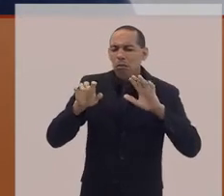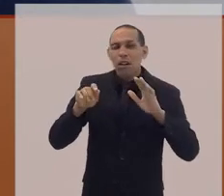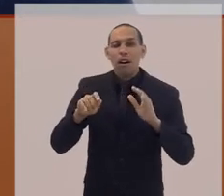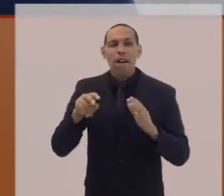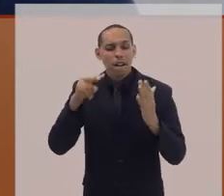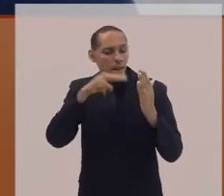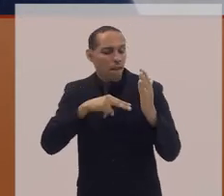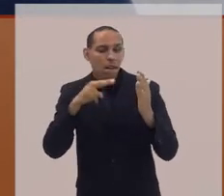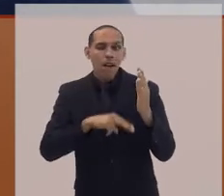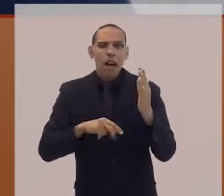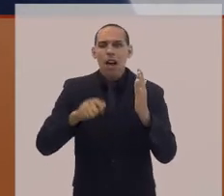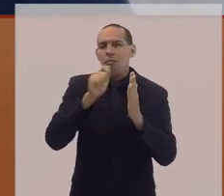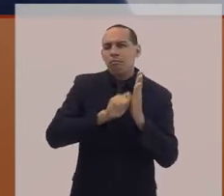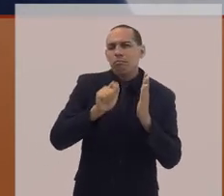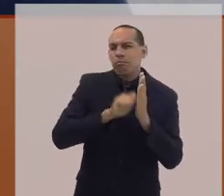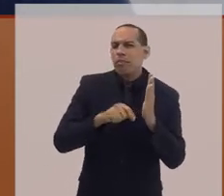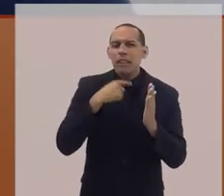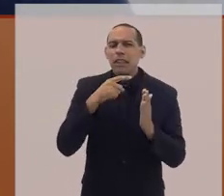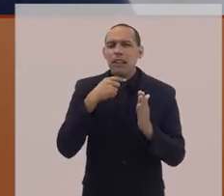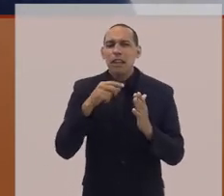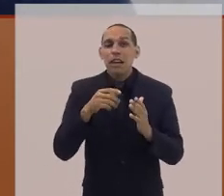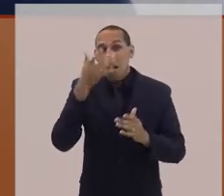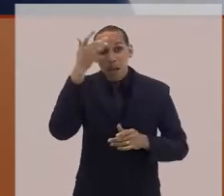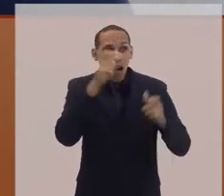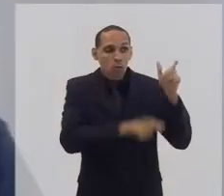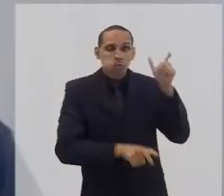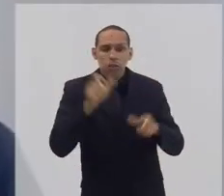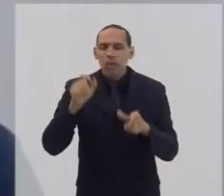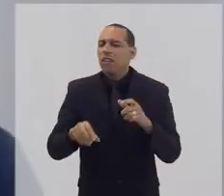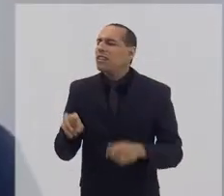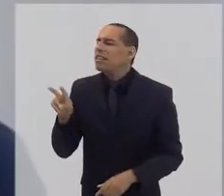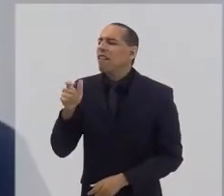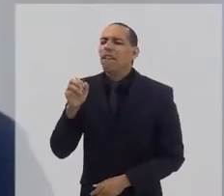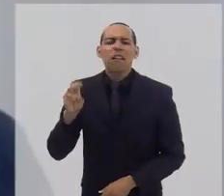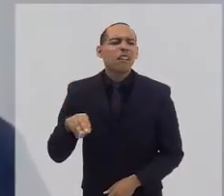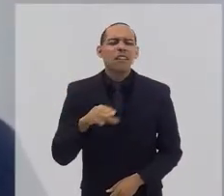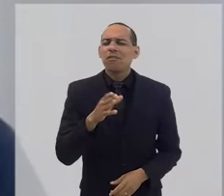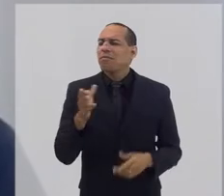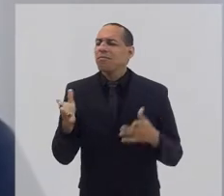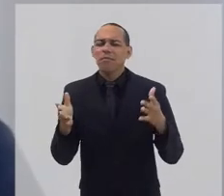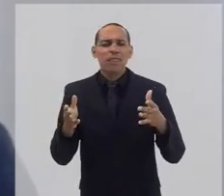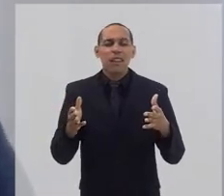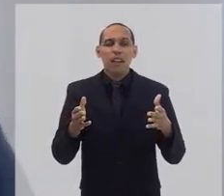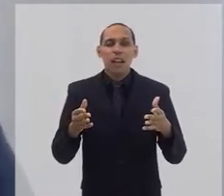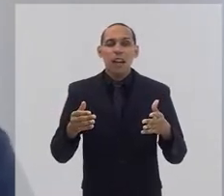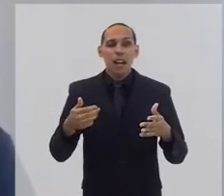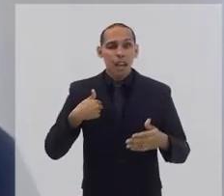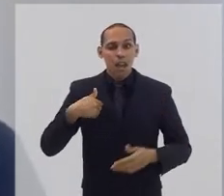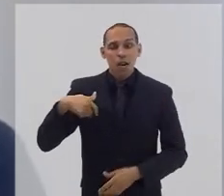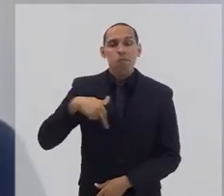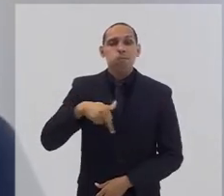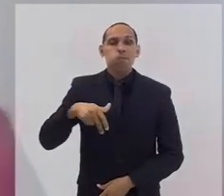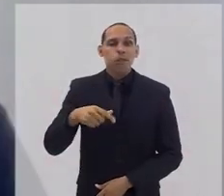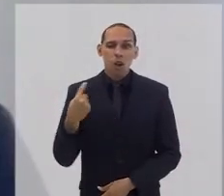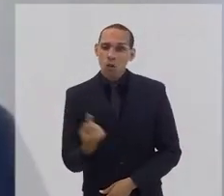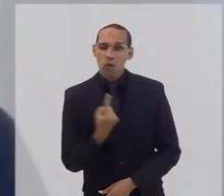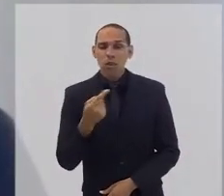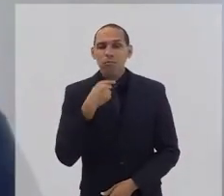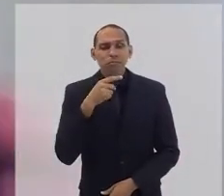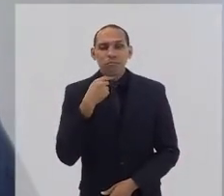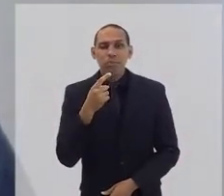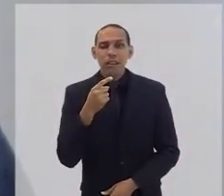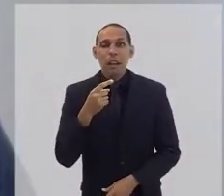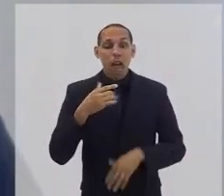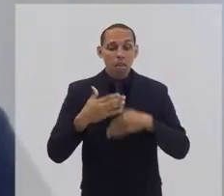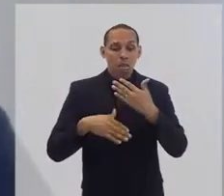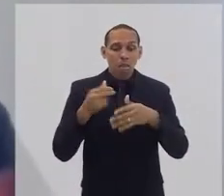andava sozinho, e não sabia se recuperaria a minha visão e se perderia a minha visão de